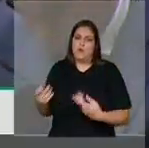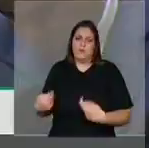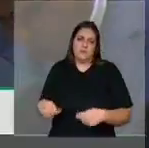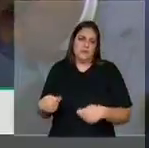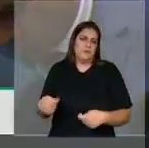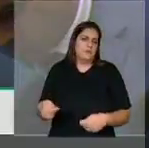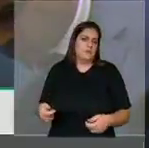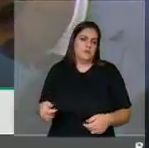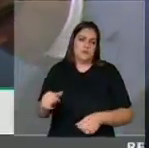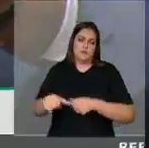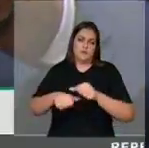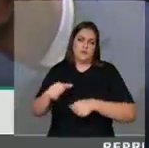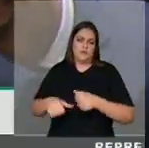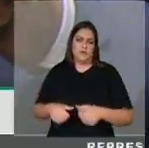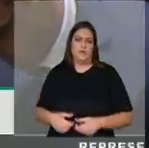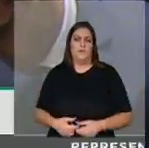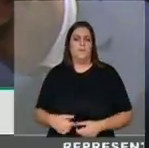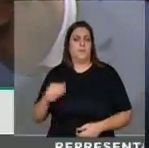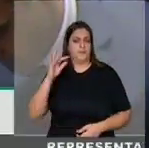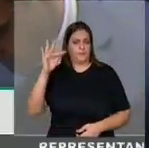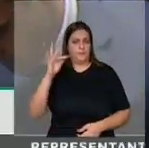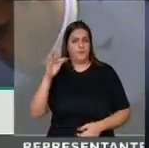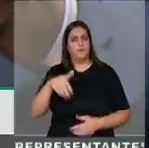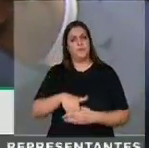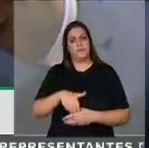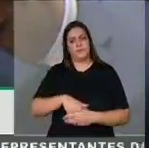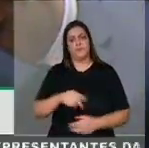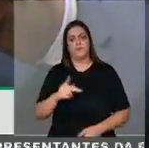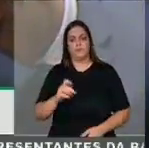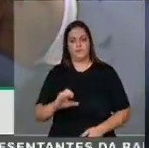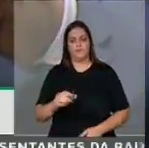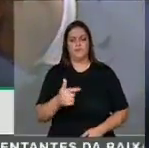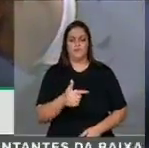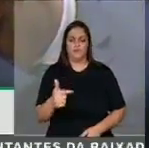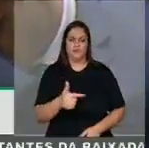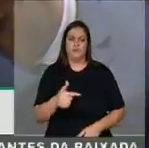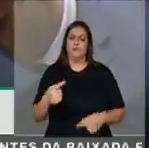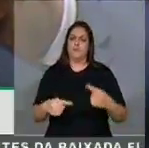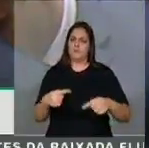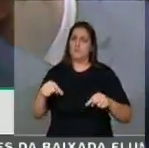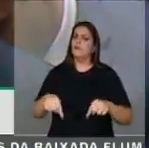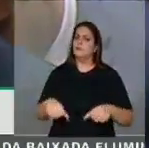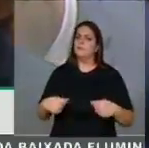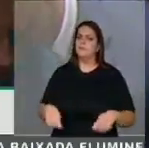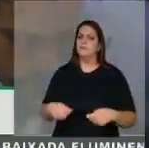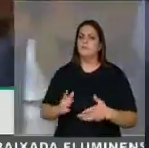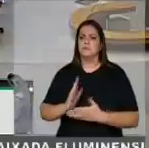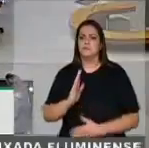suspensão da votação de PECs, é muito importante que a PEC 22 seja também debatida e votada aqui nesse plenário. Obrigado, Edson Moreira.